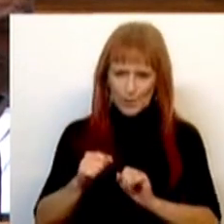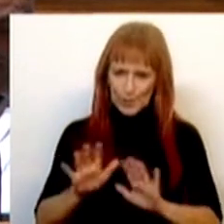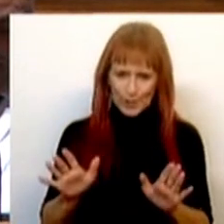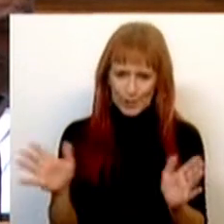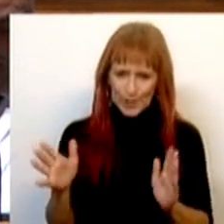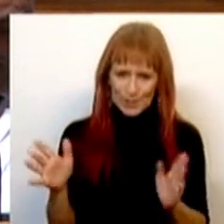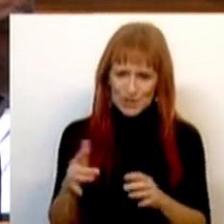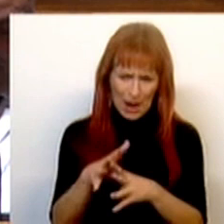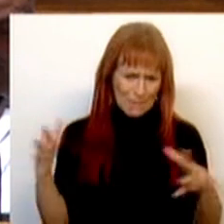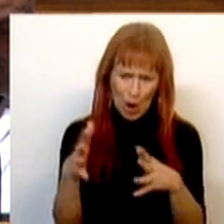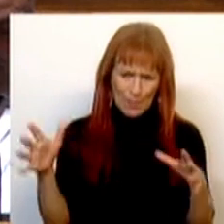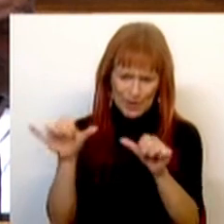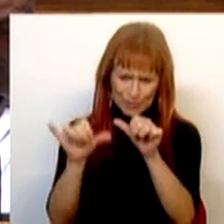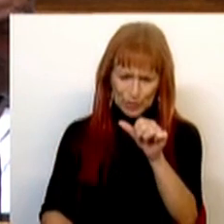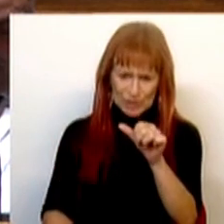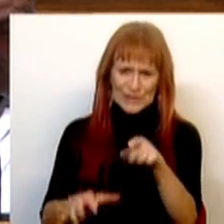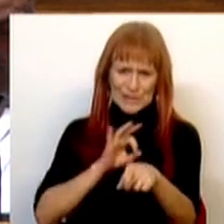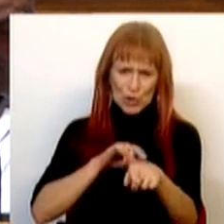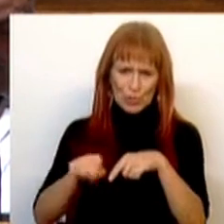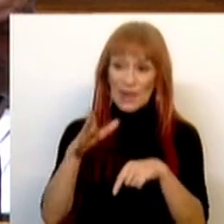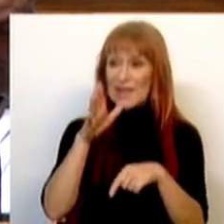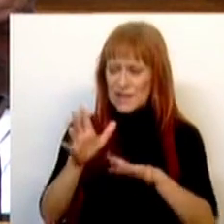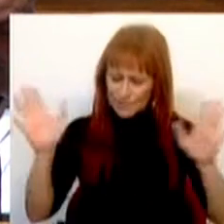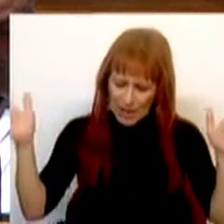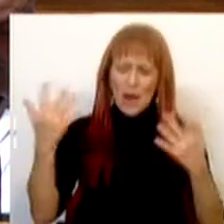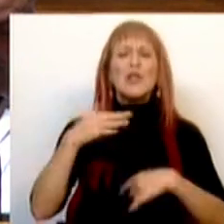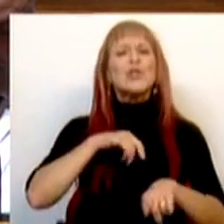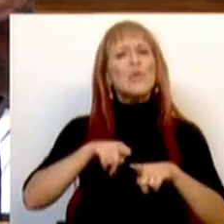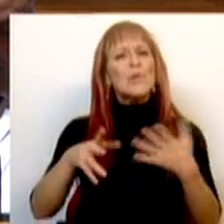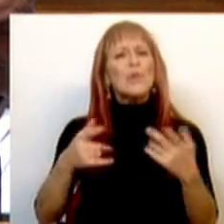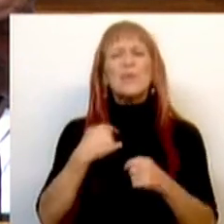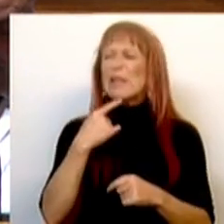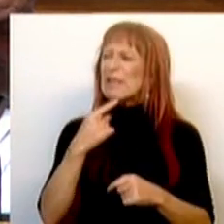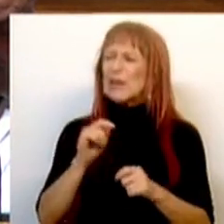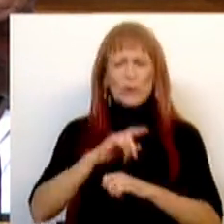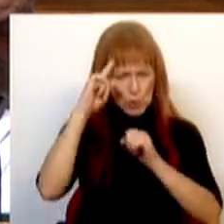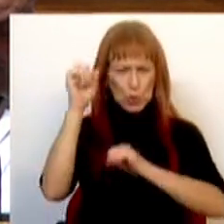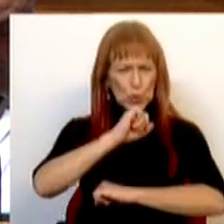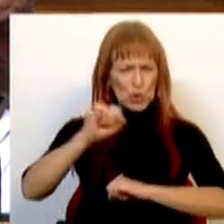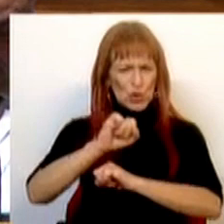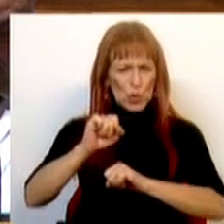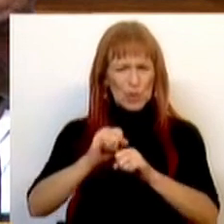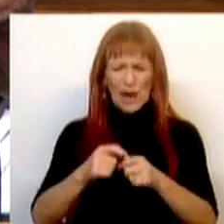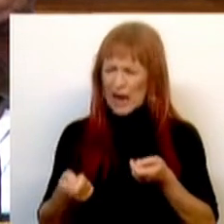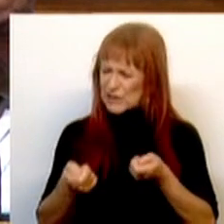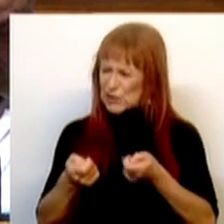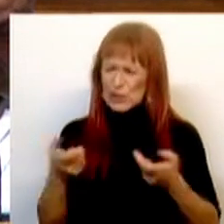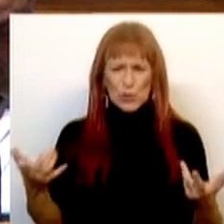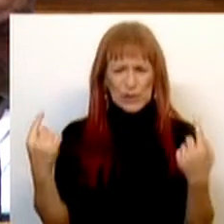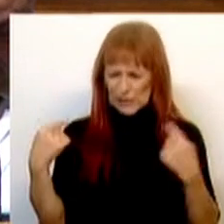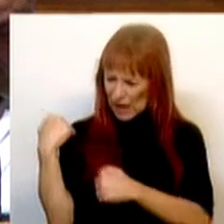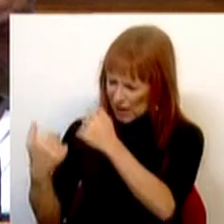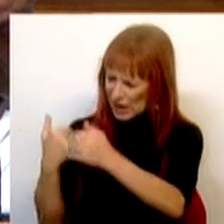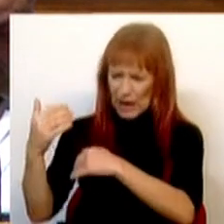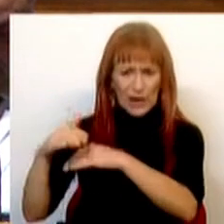com grande parte daquilo que o Sr. Deputado disse. O Sr. Deputado apelidou de chocante a gestão que tem